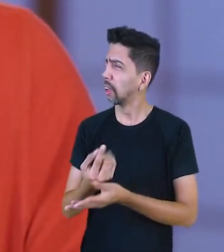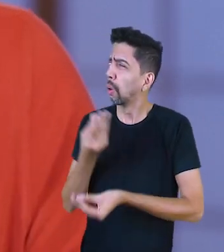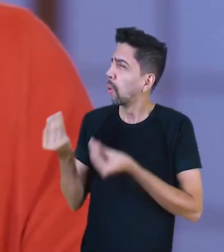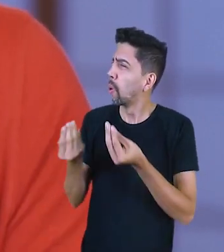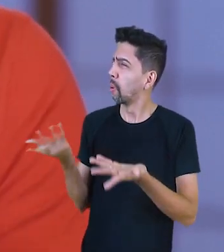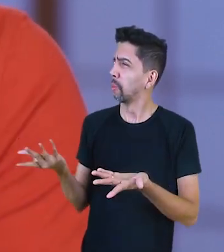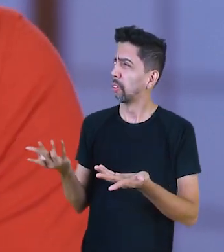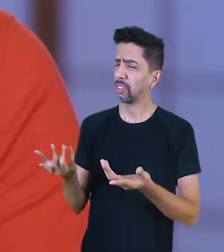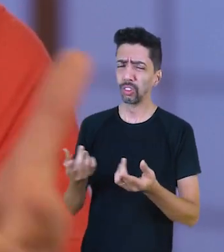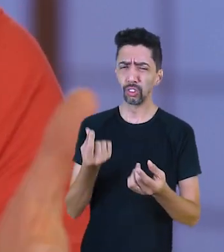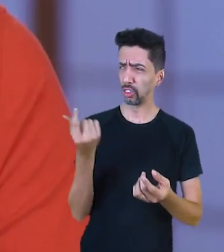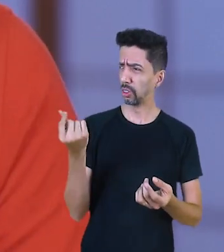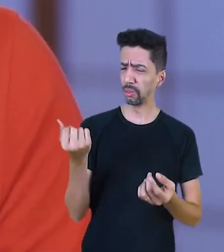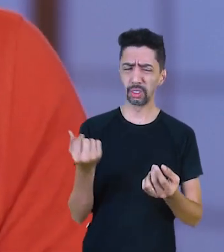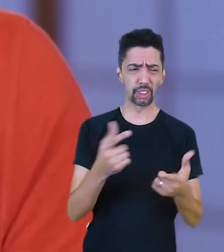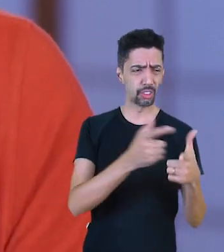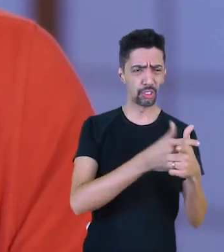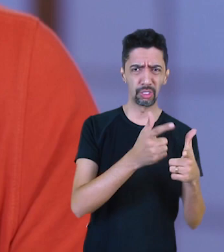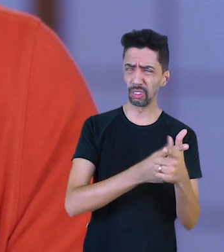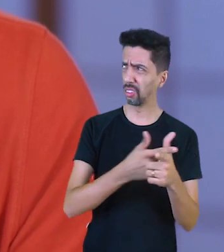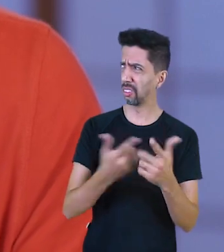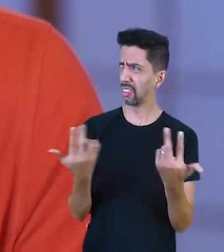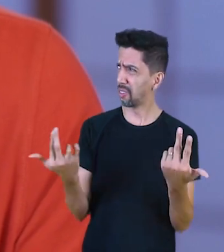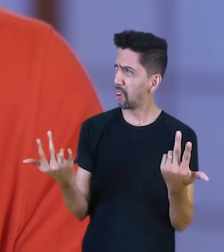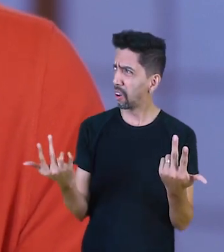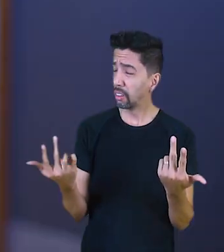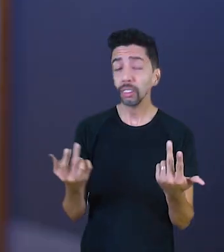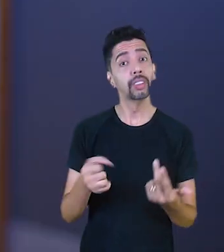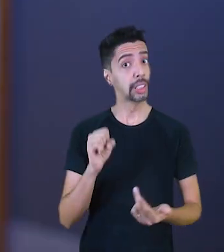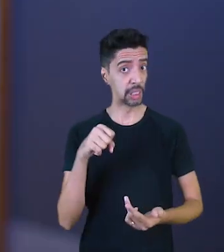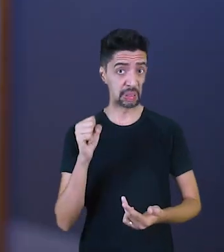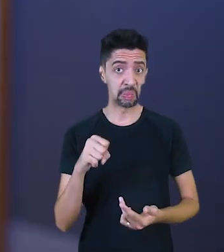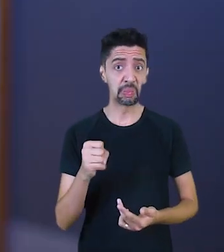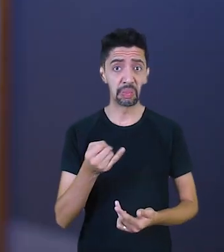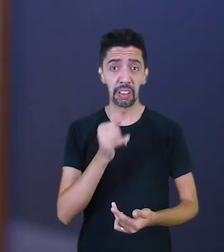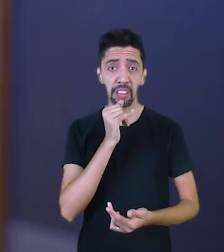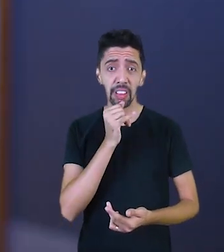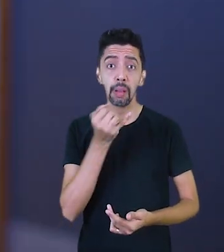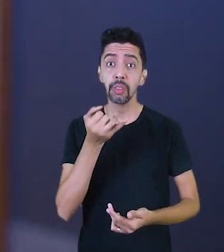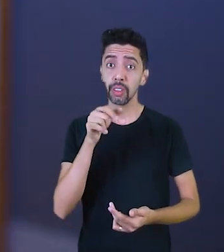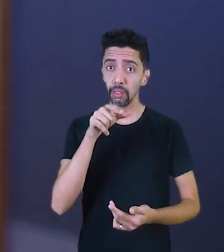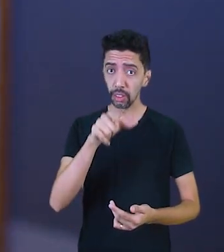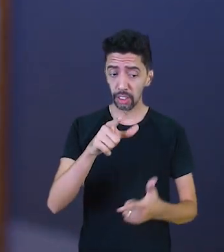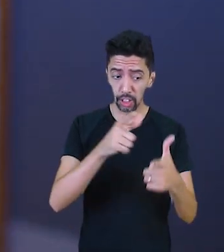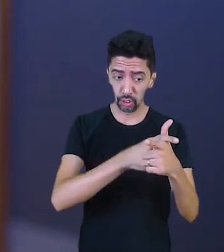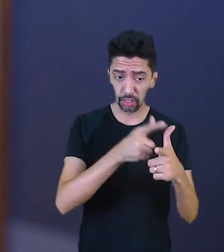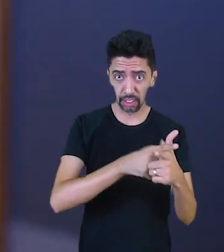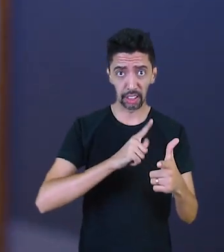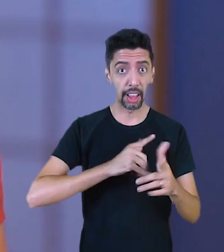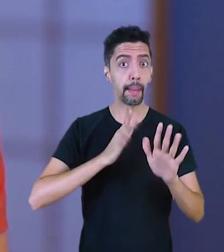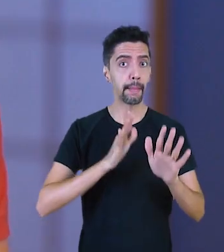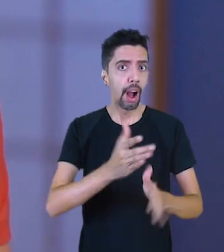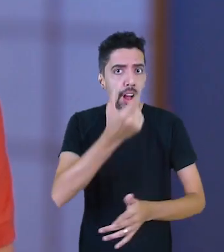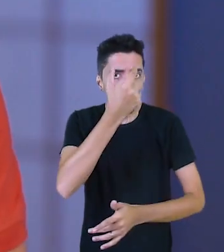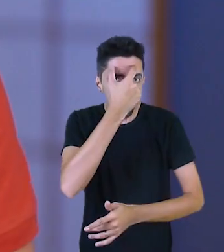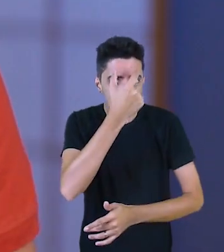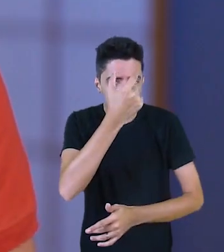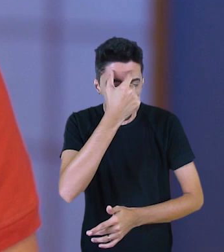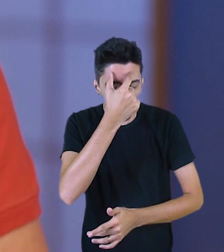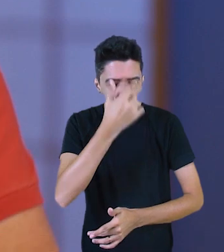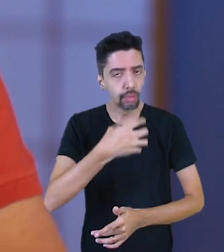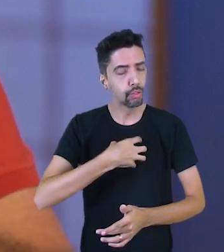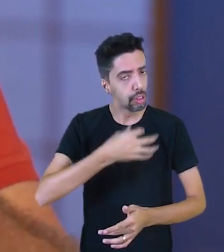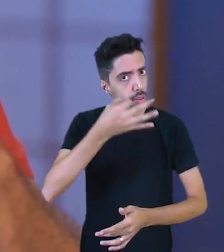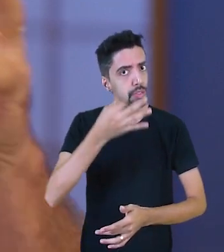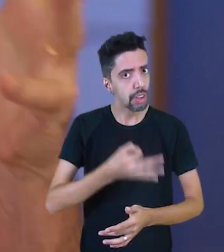Ter dívidas, ter dinheiro, a mesma relação? Sem dúvida! Quanto mais você tem dívidas sustentáveis, a probabilidade